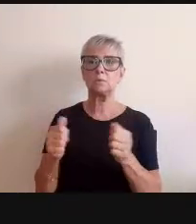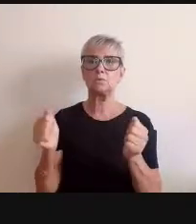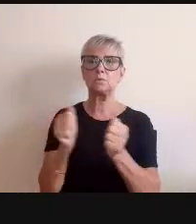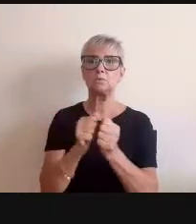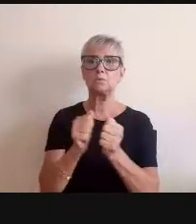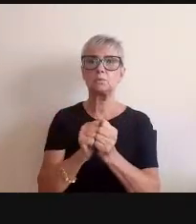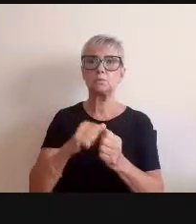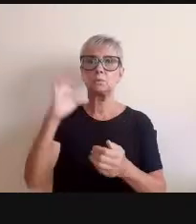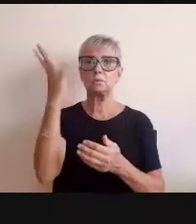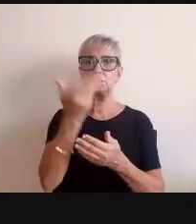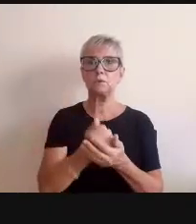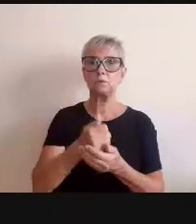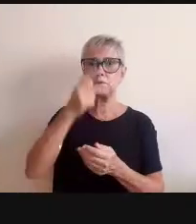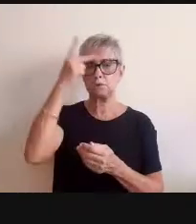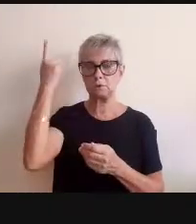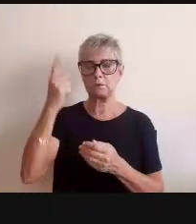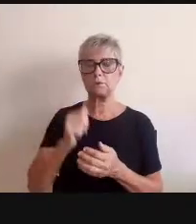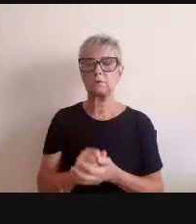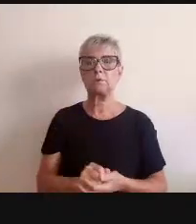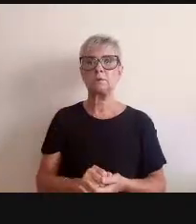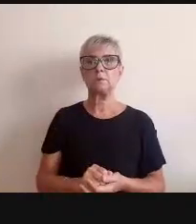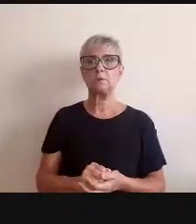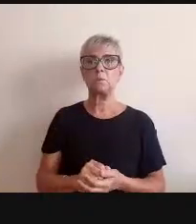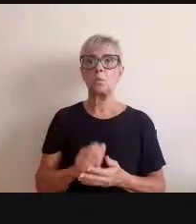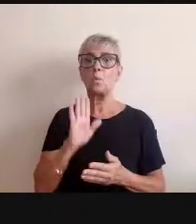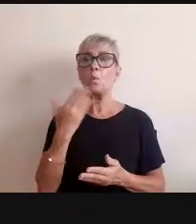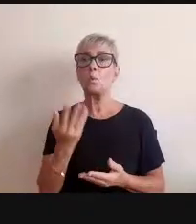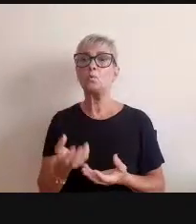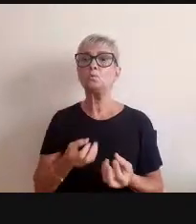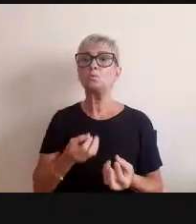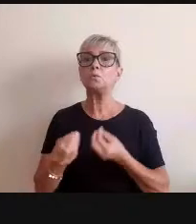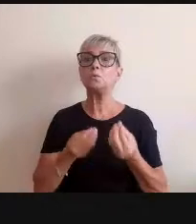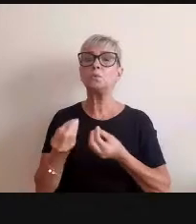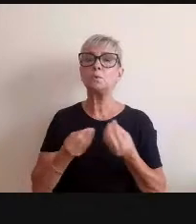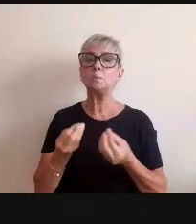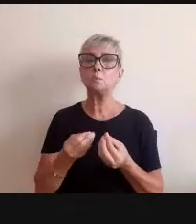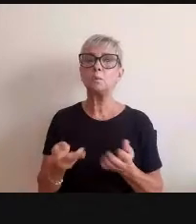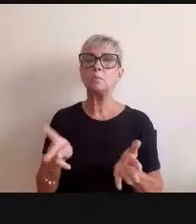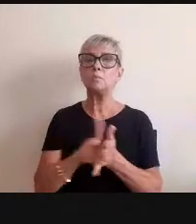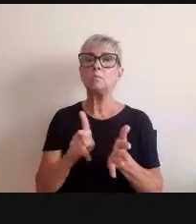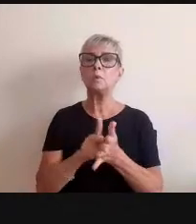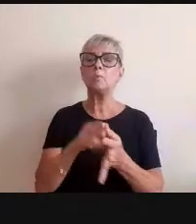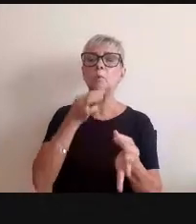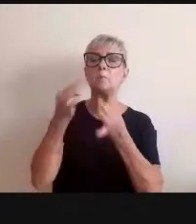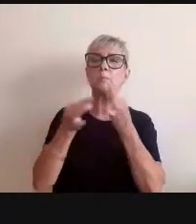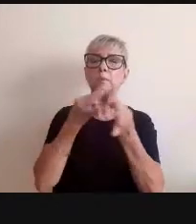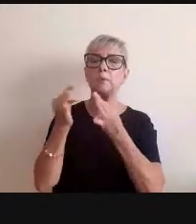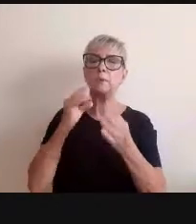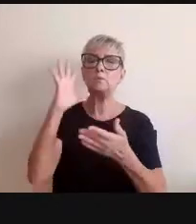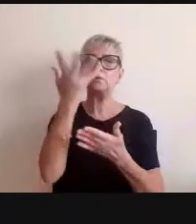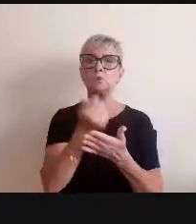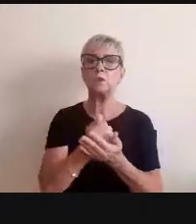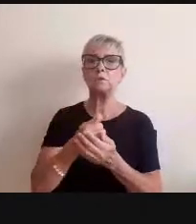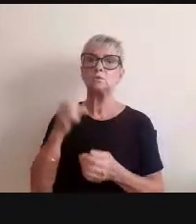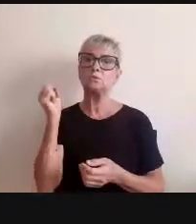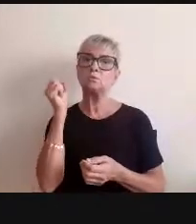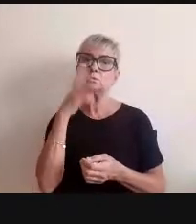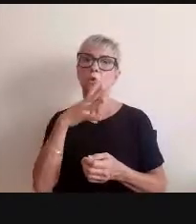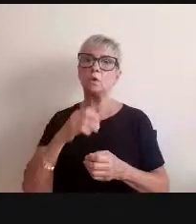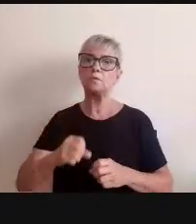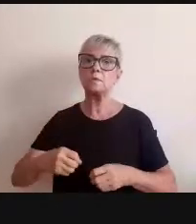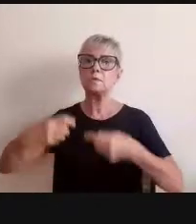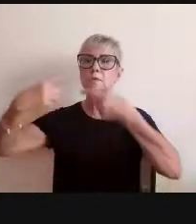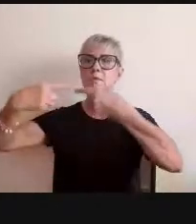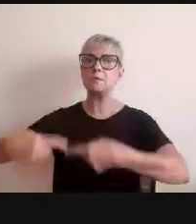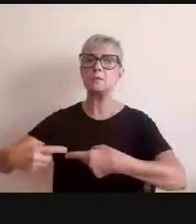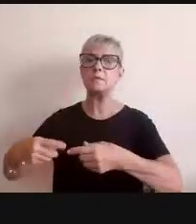dissidentes? Quais posturas a curadoria e a crítica de arte vem assumindo frente aos novos desafios propostos pelas